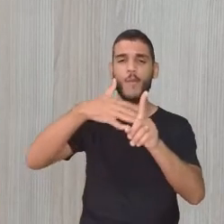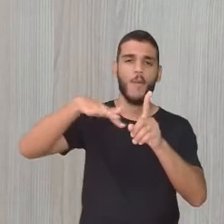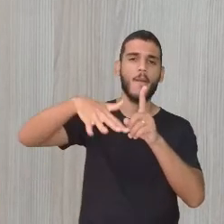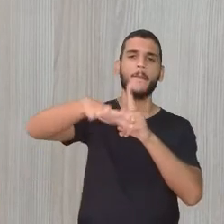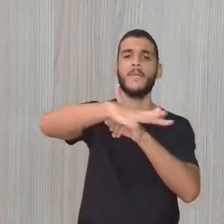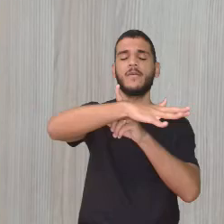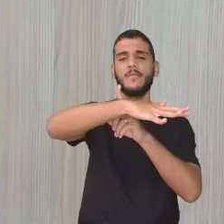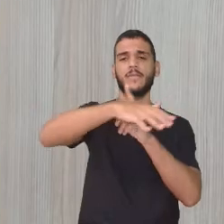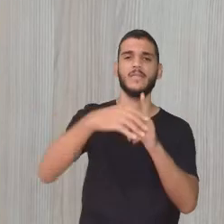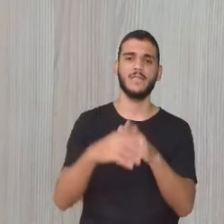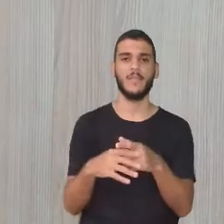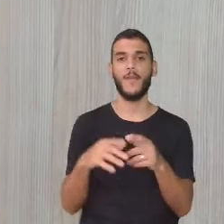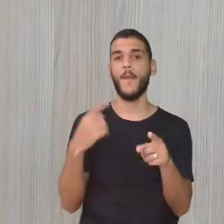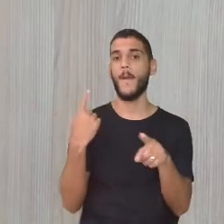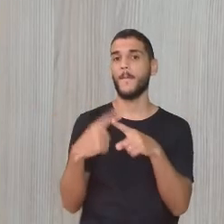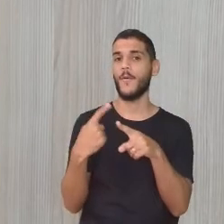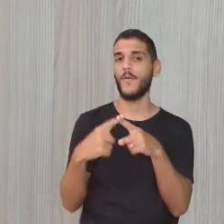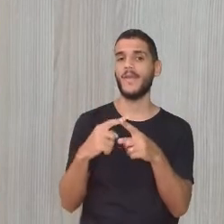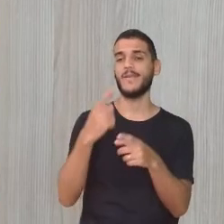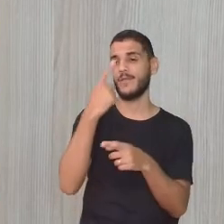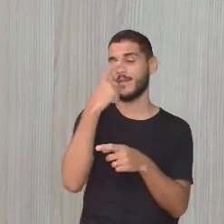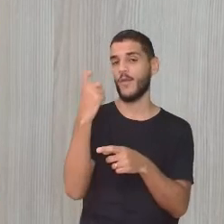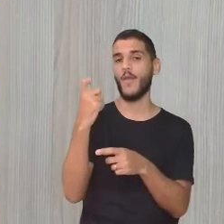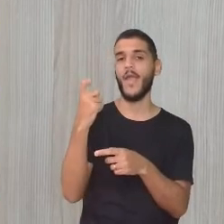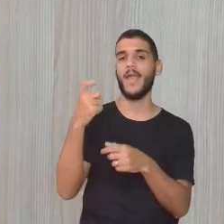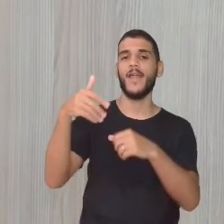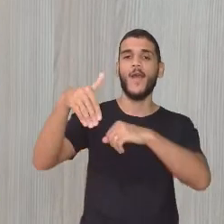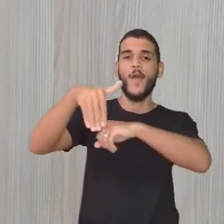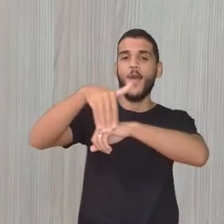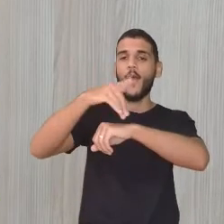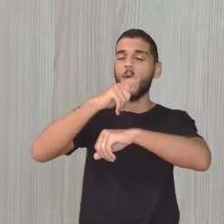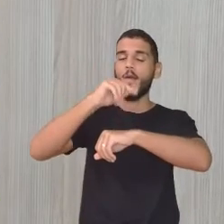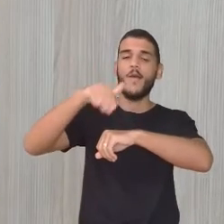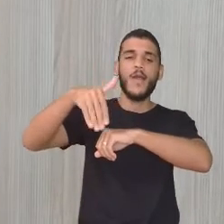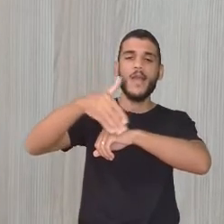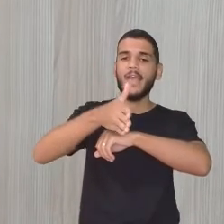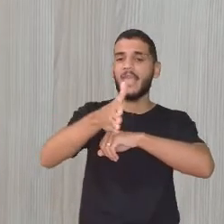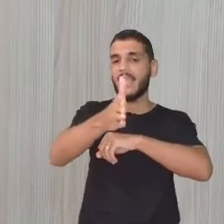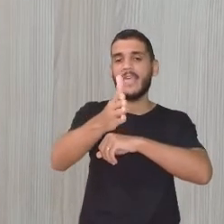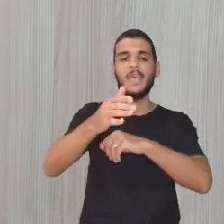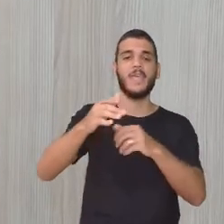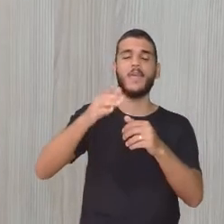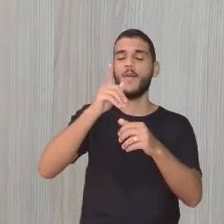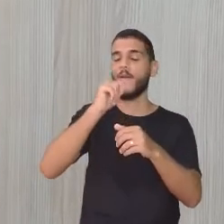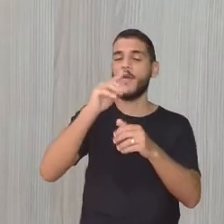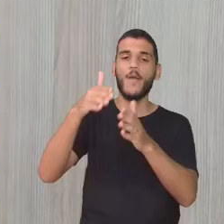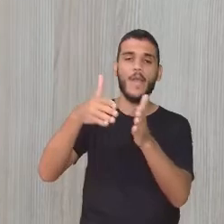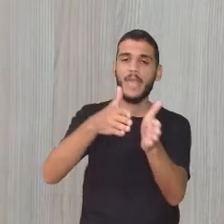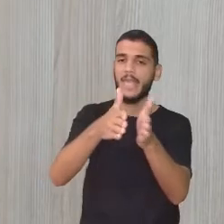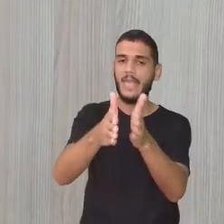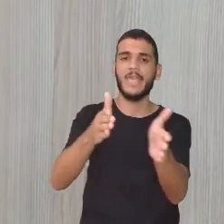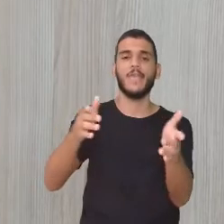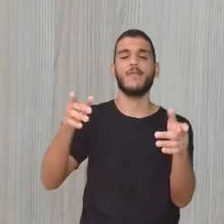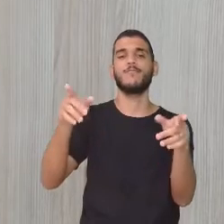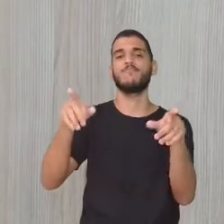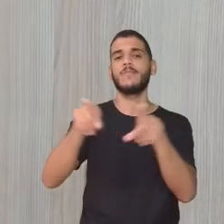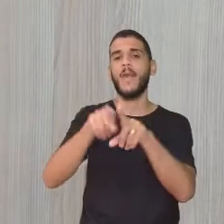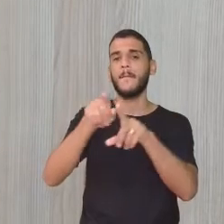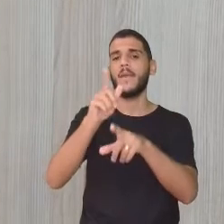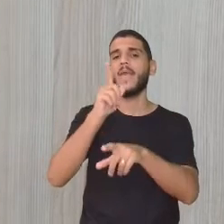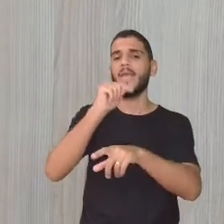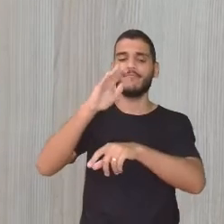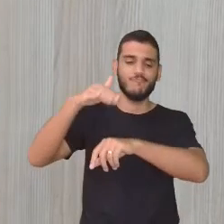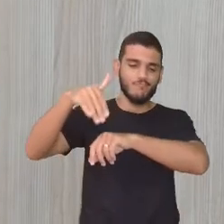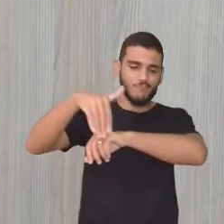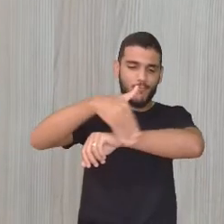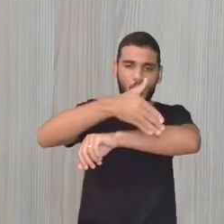aquilo ali vai pro rio, vai pra... Chega... E o rio que a gente precisa, né? Aí chegam